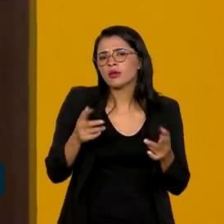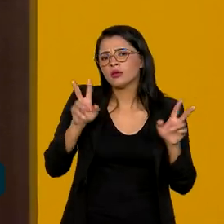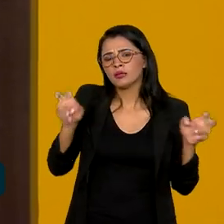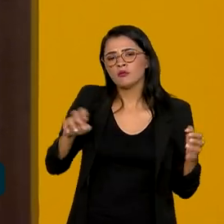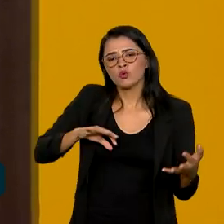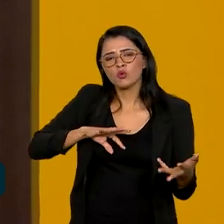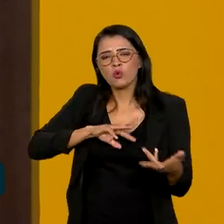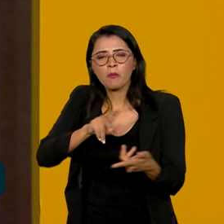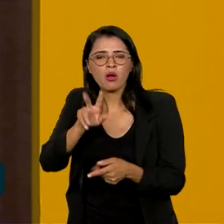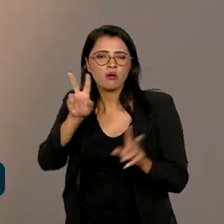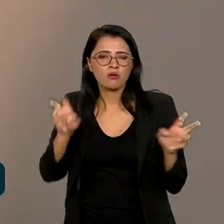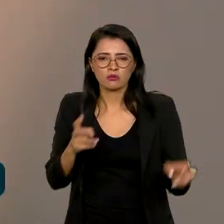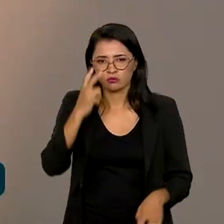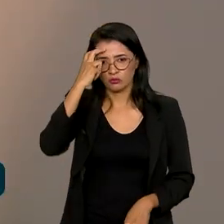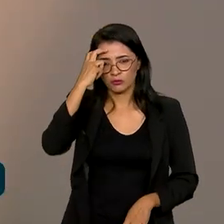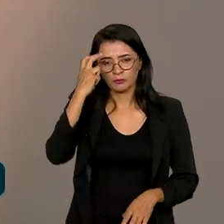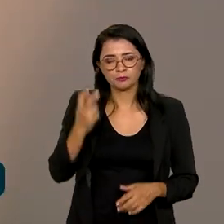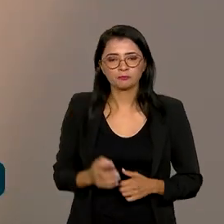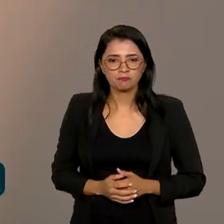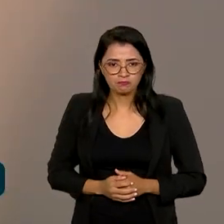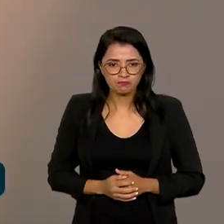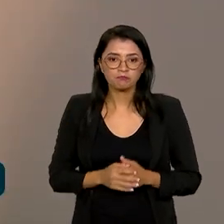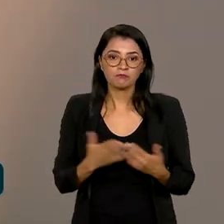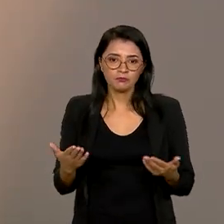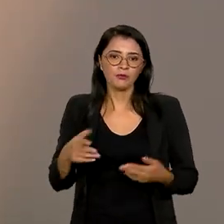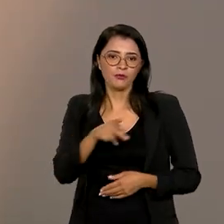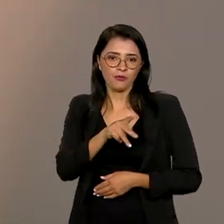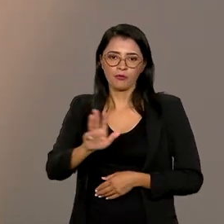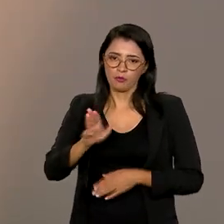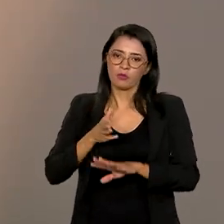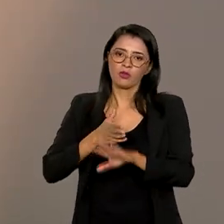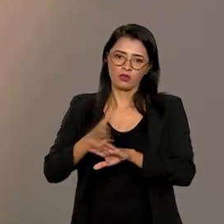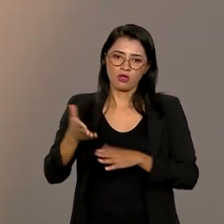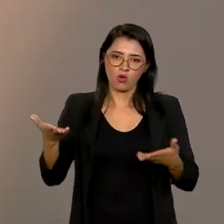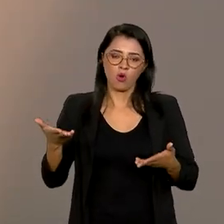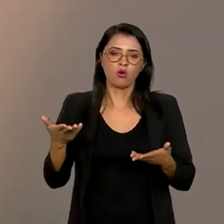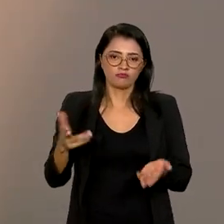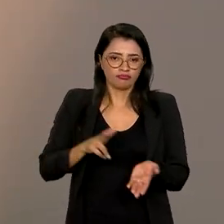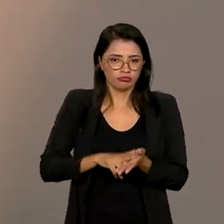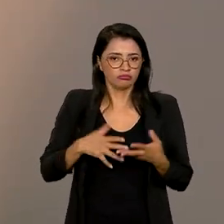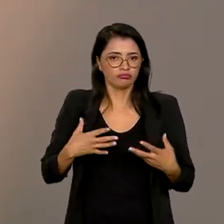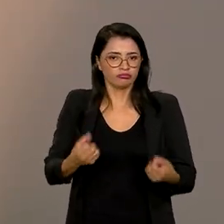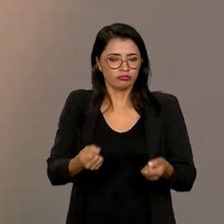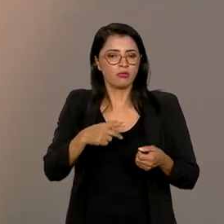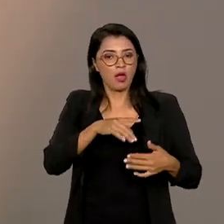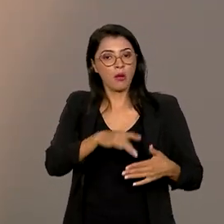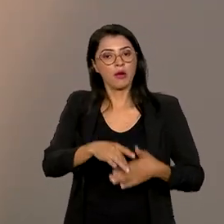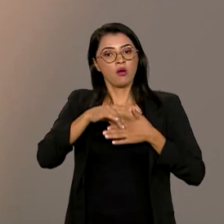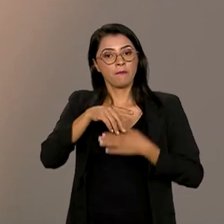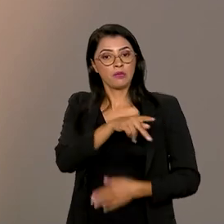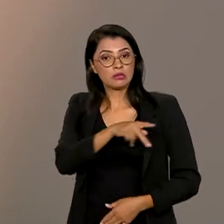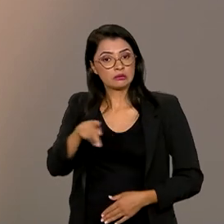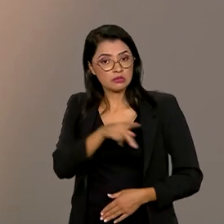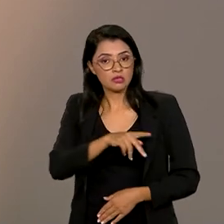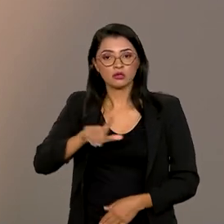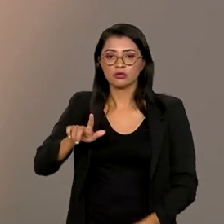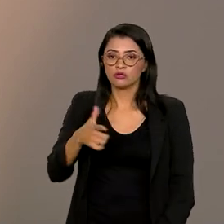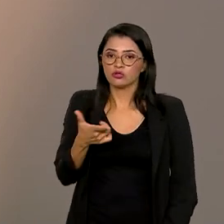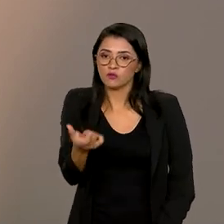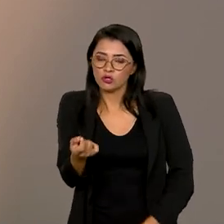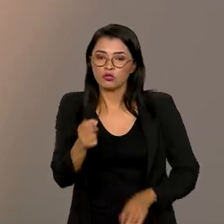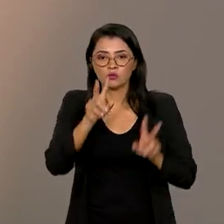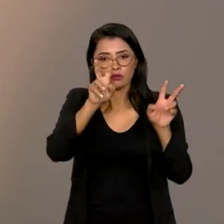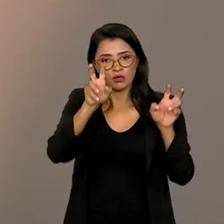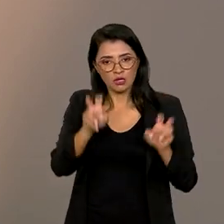globais para a cultura? É, o presidente Lula foi agora, né? E aí, assumiu agora a presidência. Então, as pautas que ele traz são essas